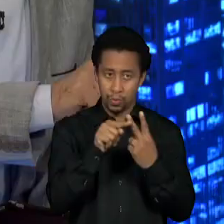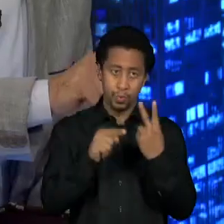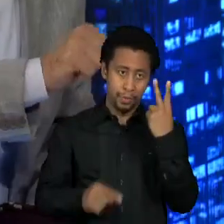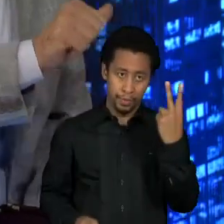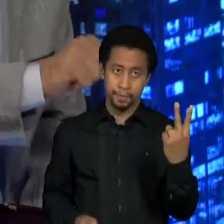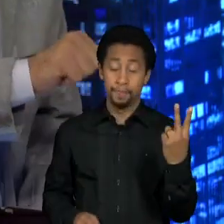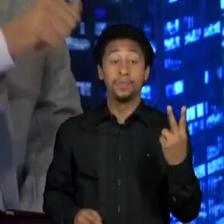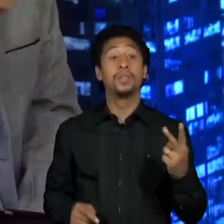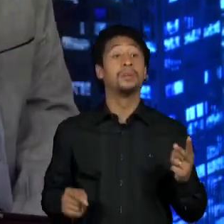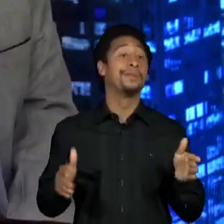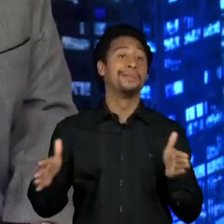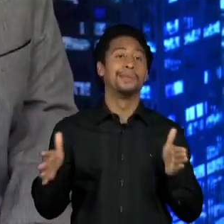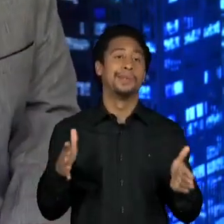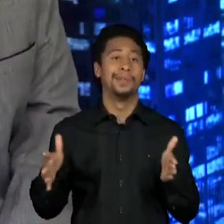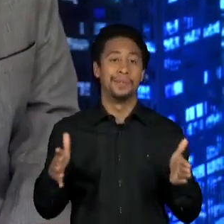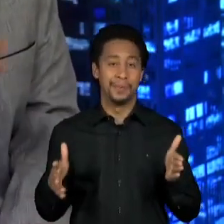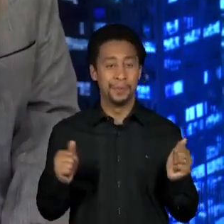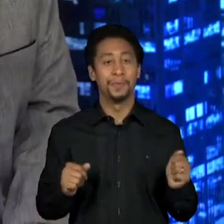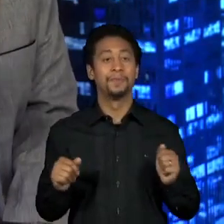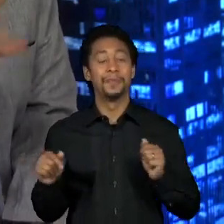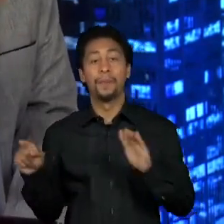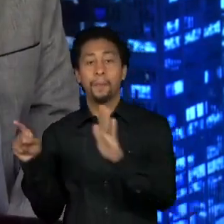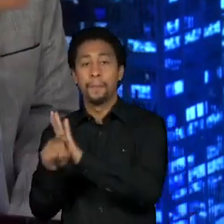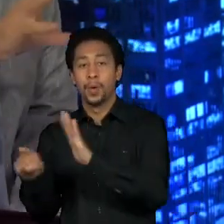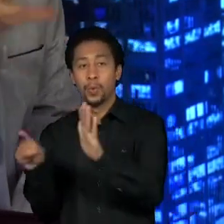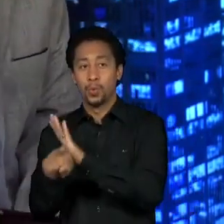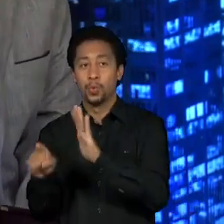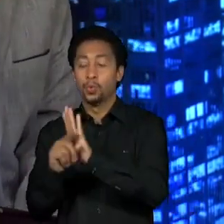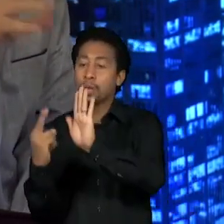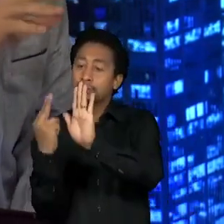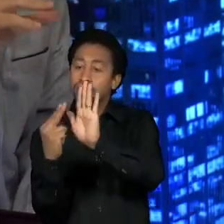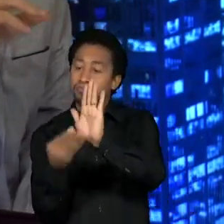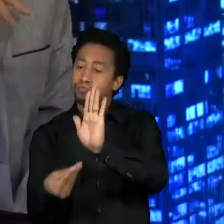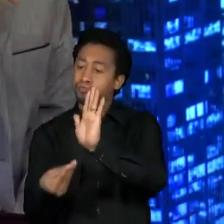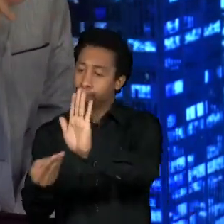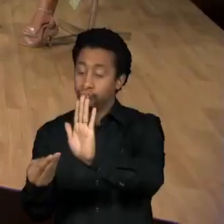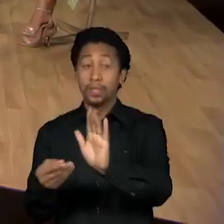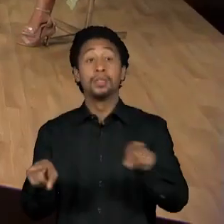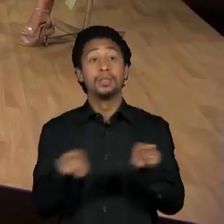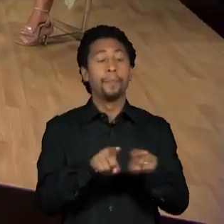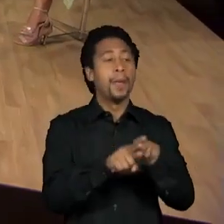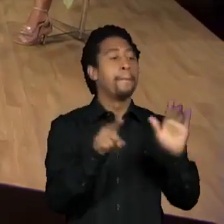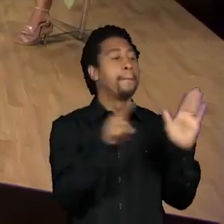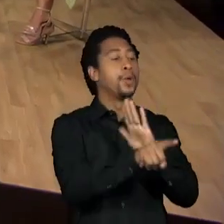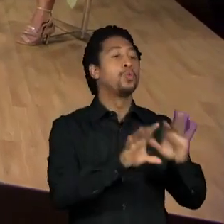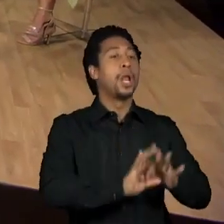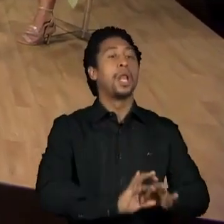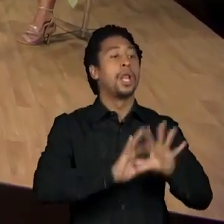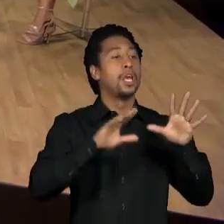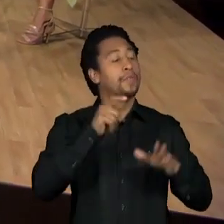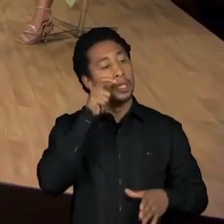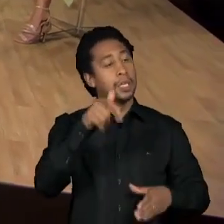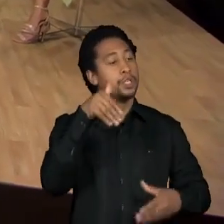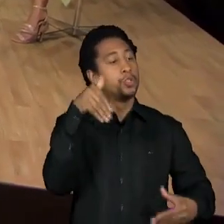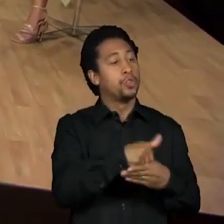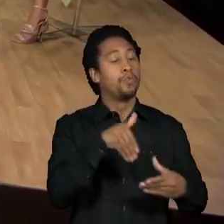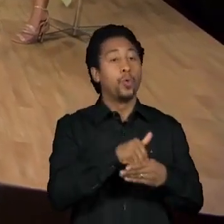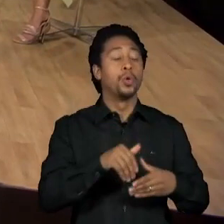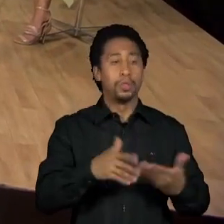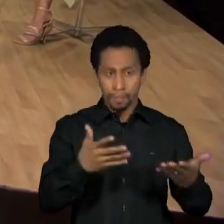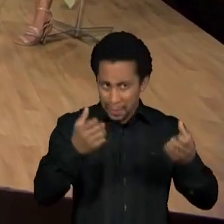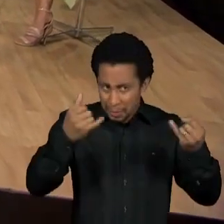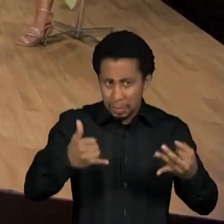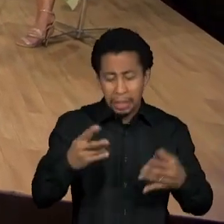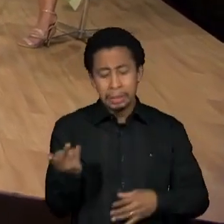nesse momento do cenário de estimulada espontânea, porque muitos eleitores não entendem essa diferença, e dá pra chamar de tendência esse